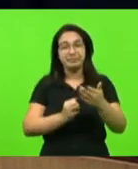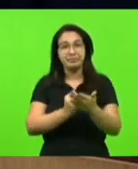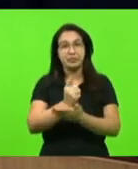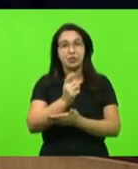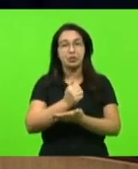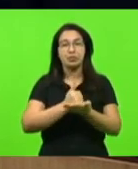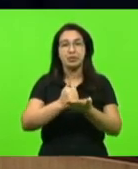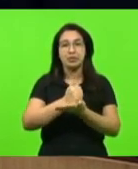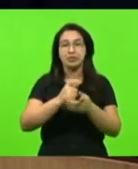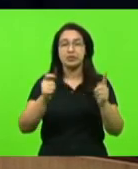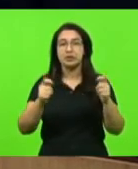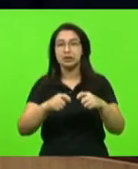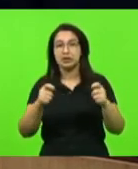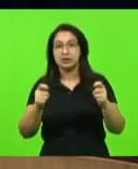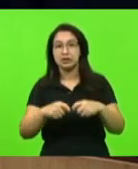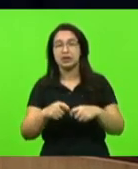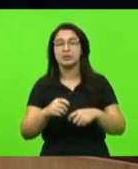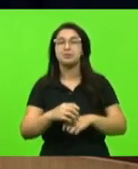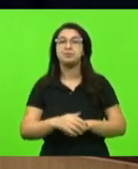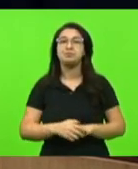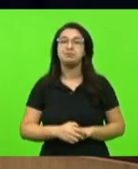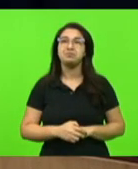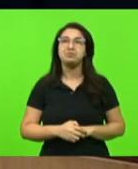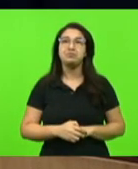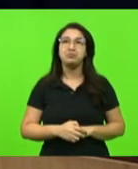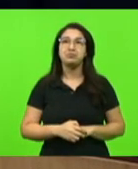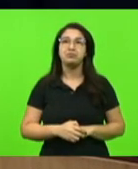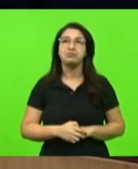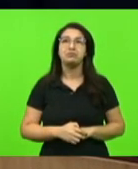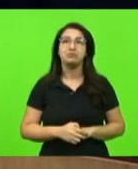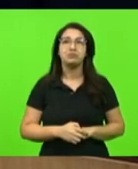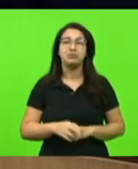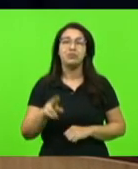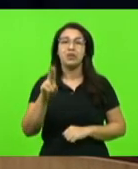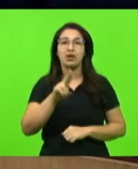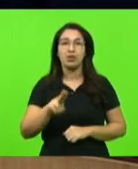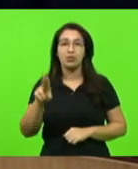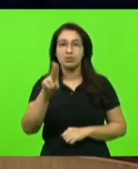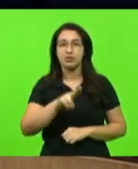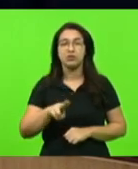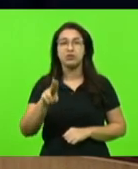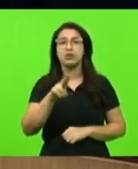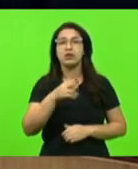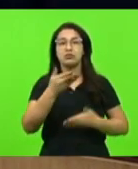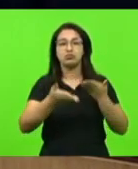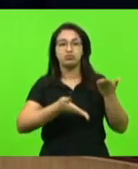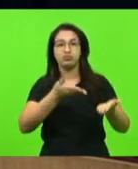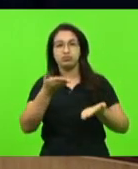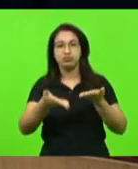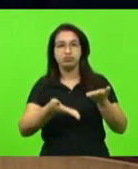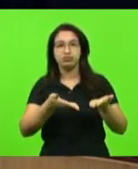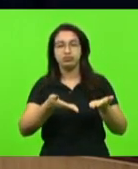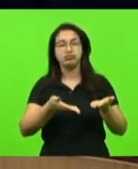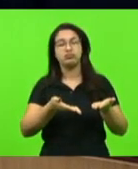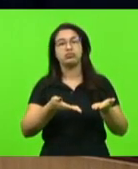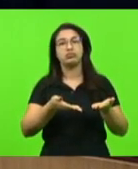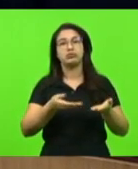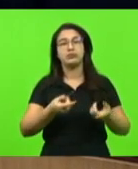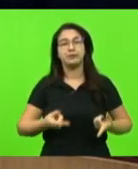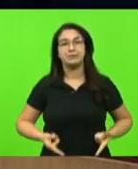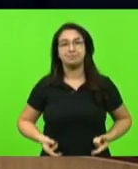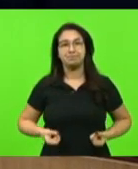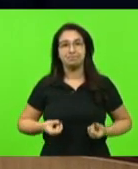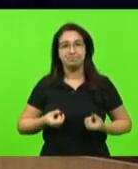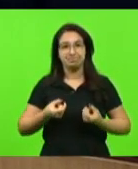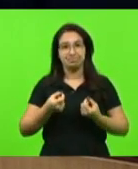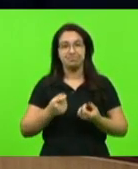radiofármacos e radioisótopos usados para o tratamento do câncer. Fiz também uma